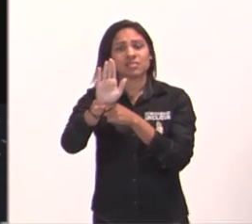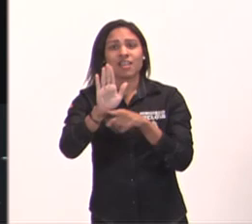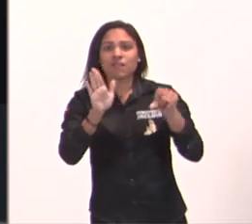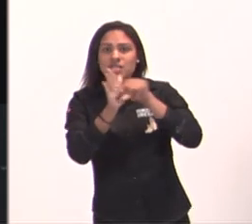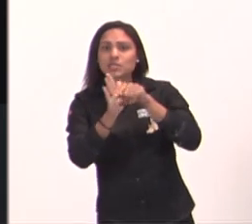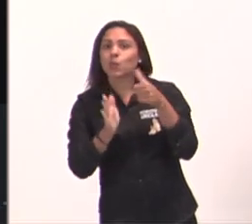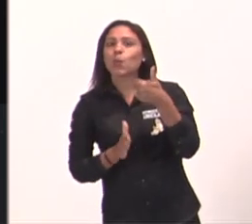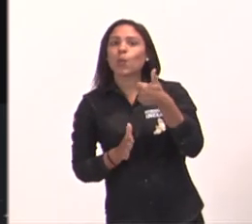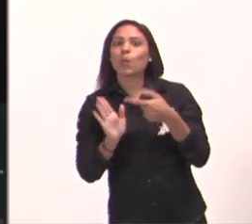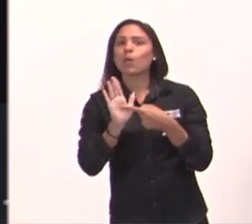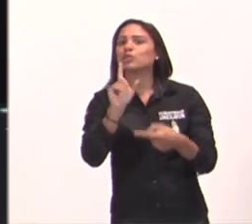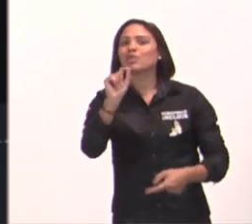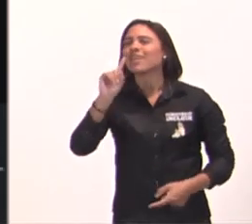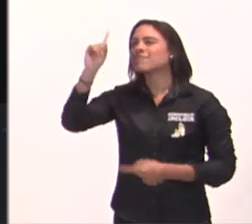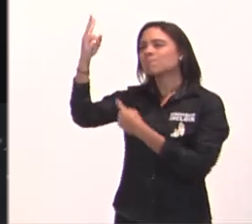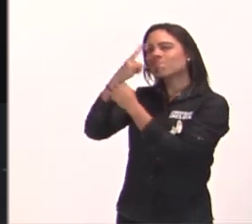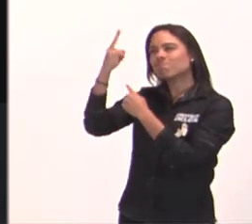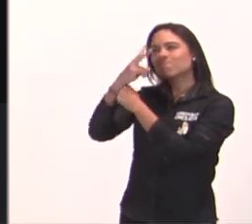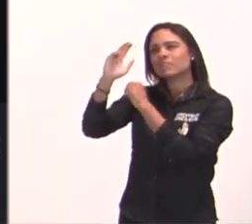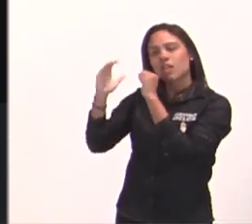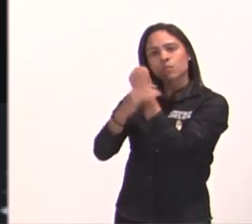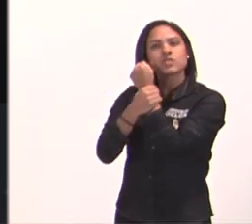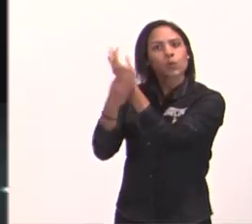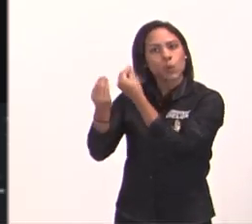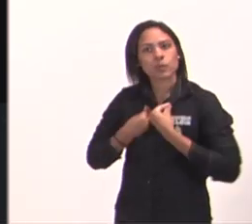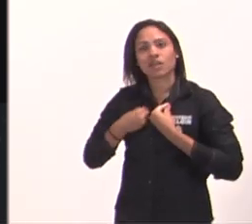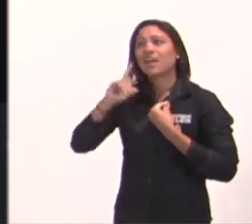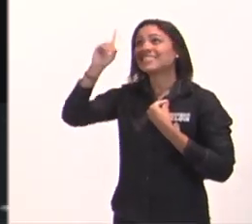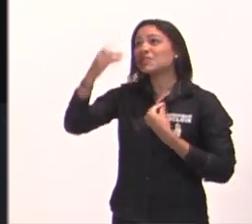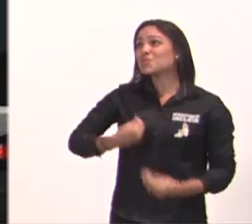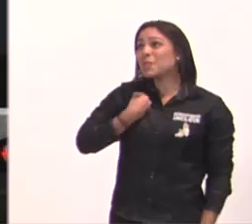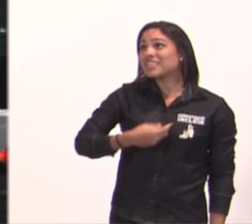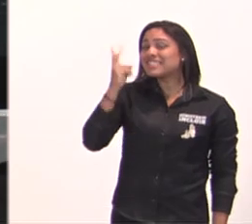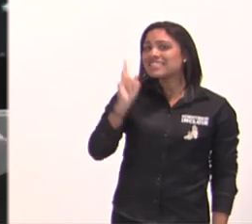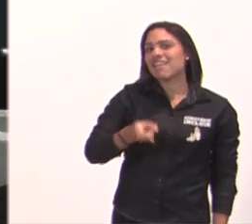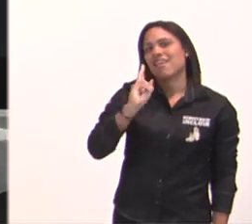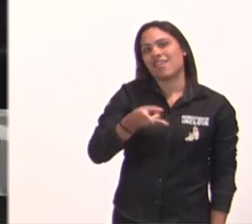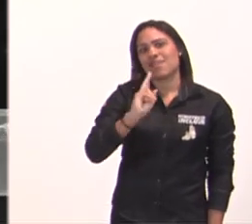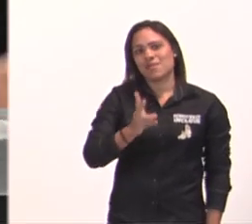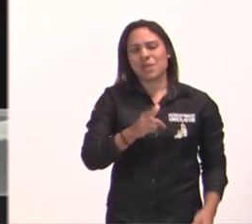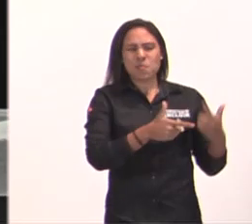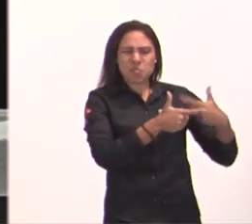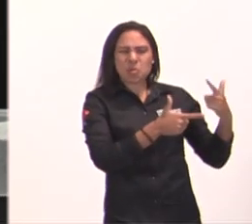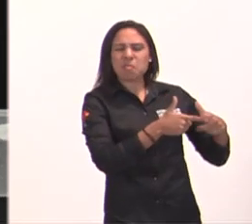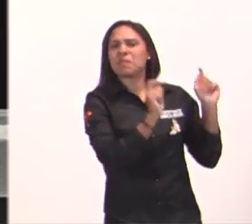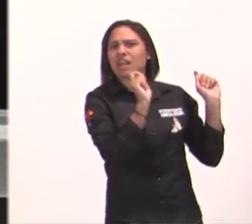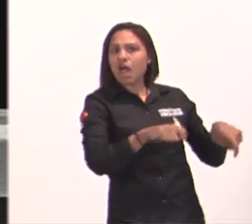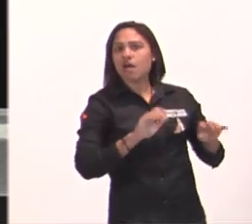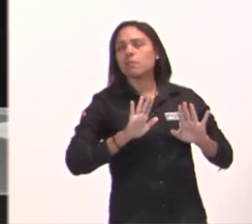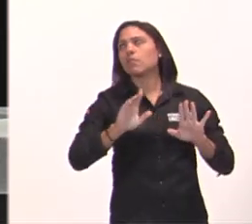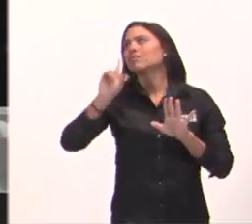a nossa fortaleza, auxílio sempre presente na diversidade, sabe qual o problema?